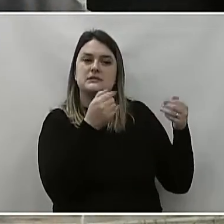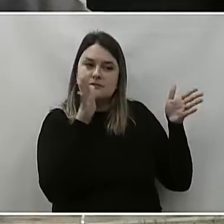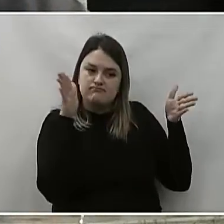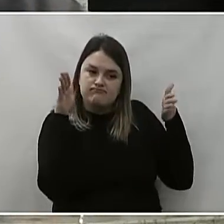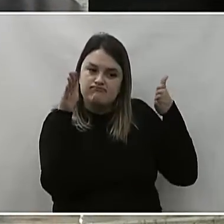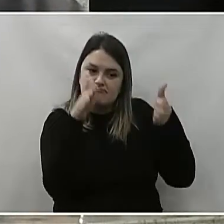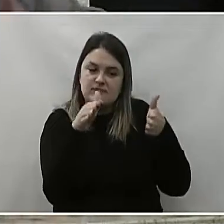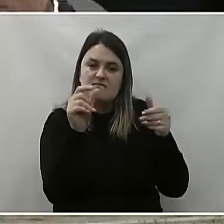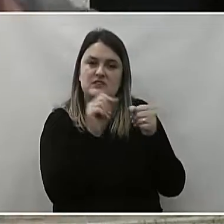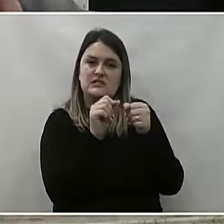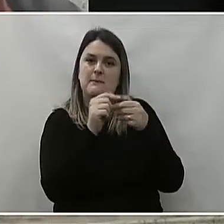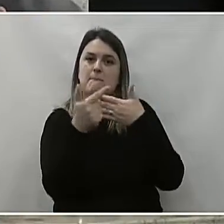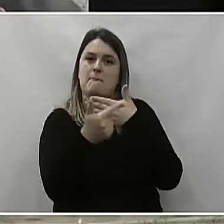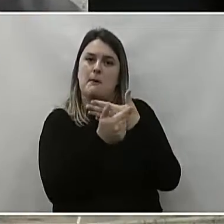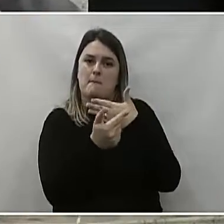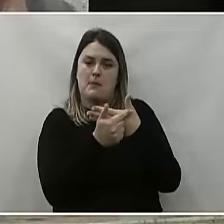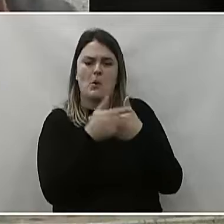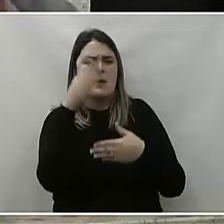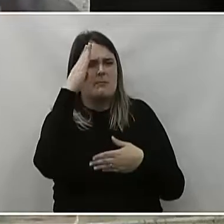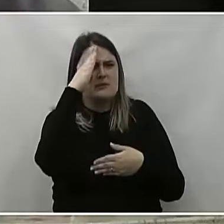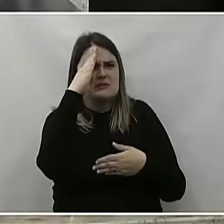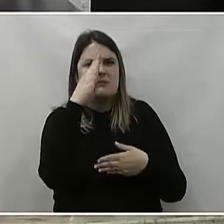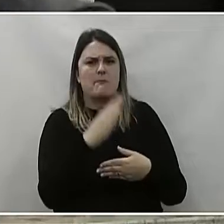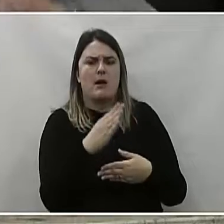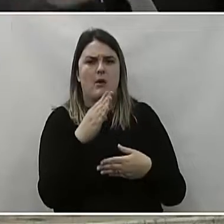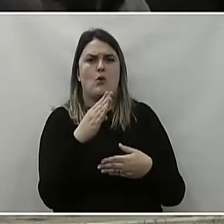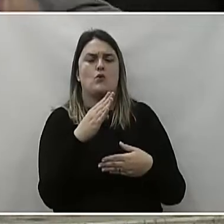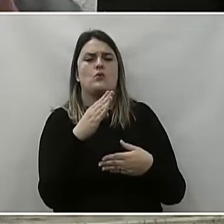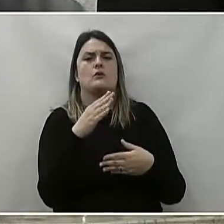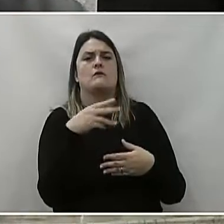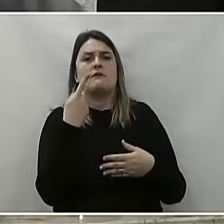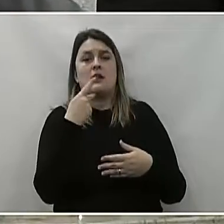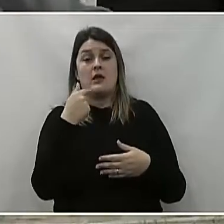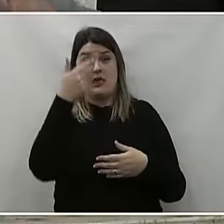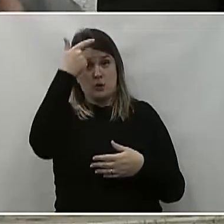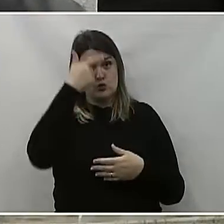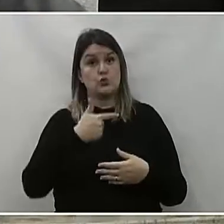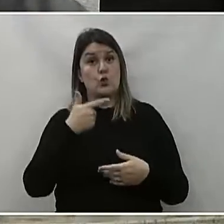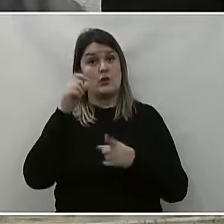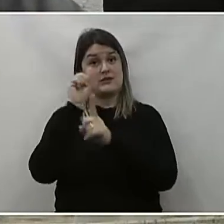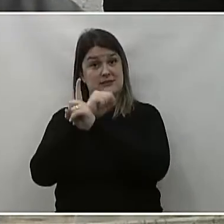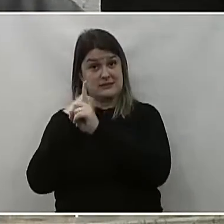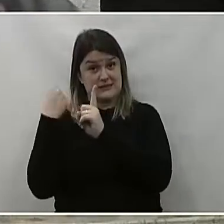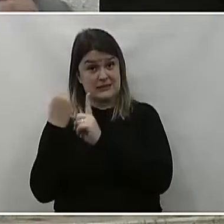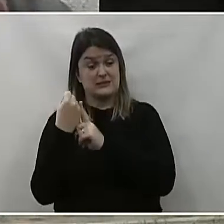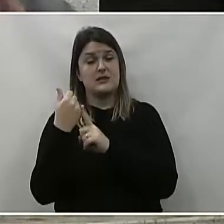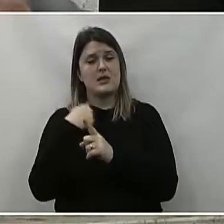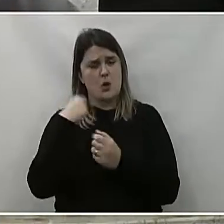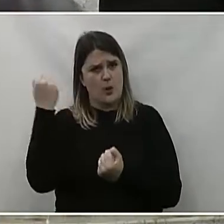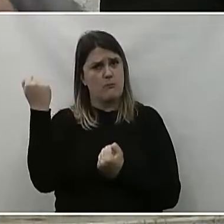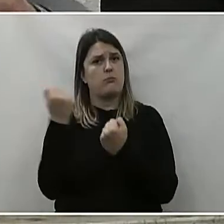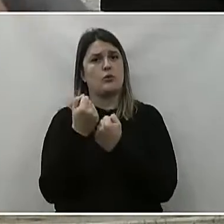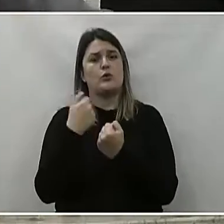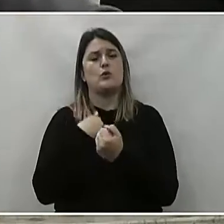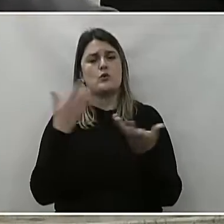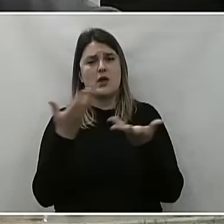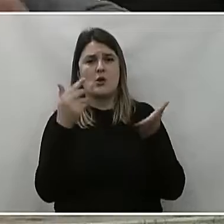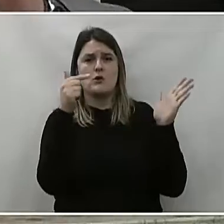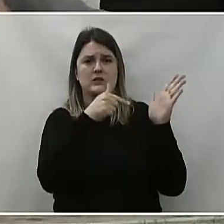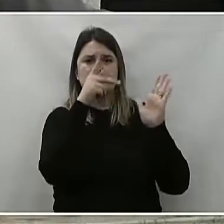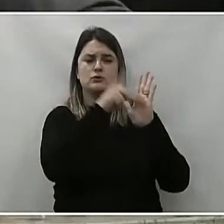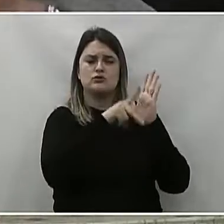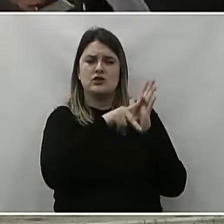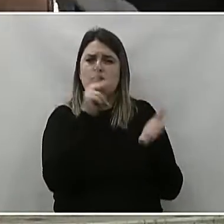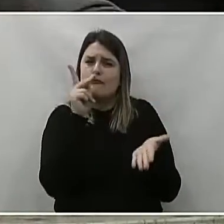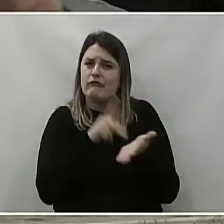desempenhar o seu papel. E, principalmente, aqui cito, como assistente social, levanto essa bandeira e quero, sim, que esse projeto